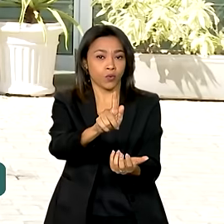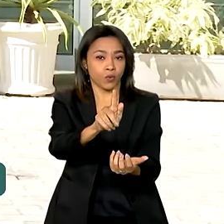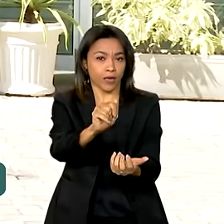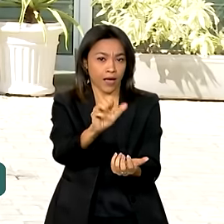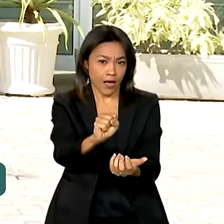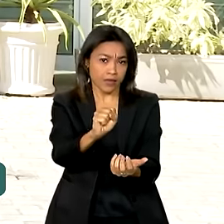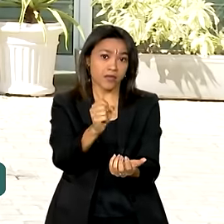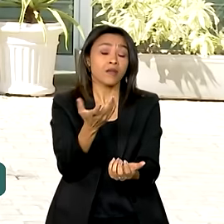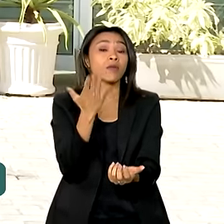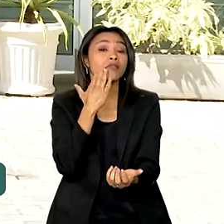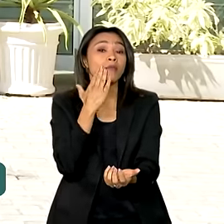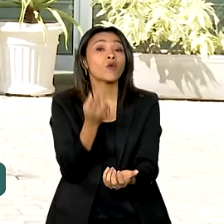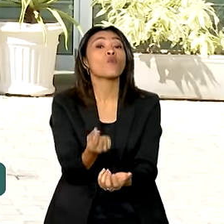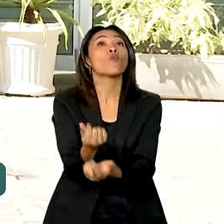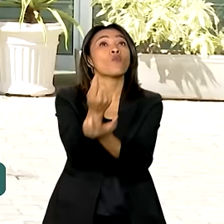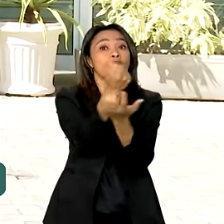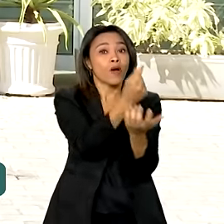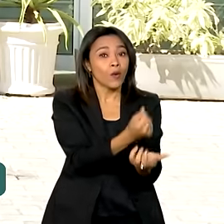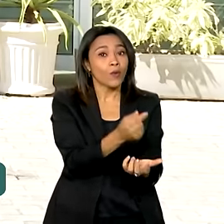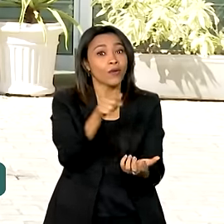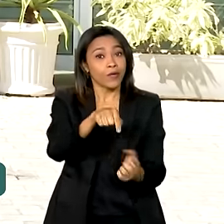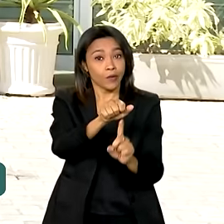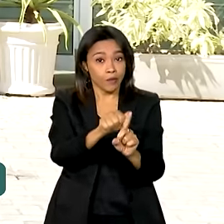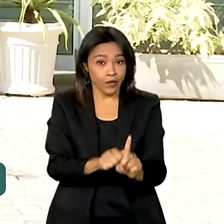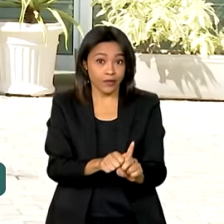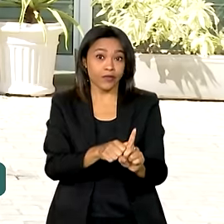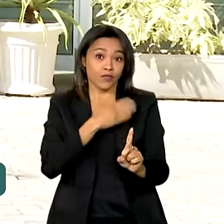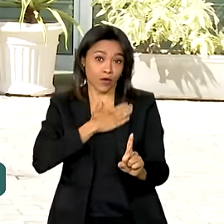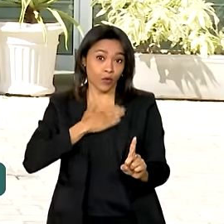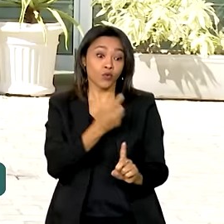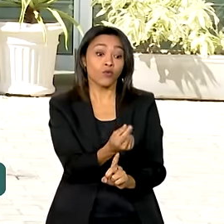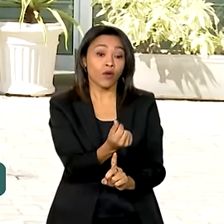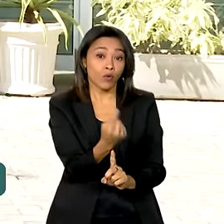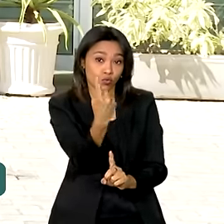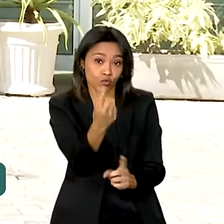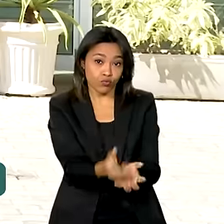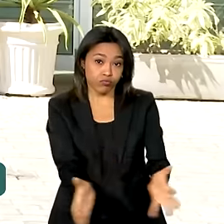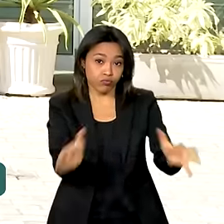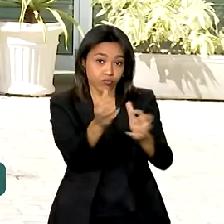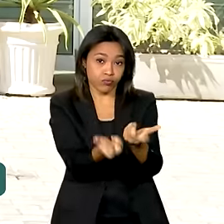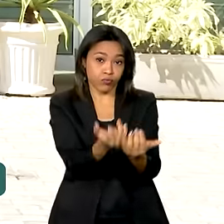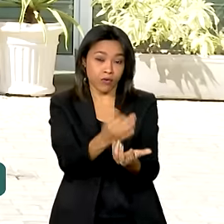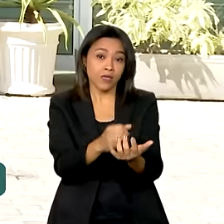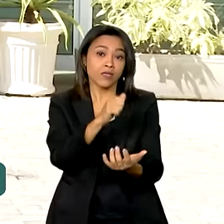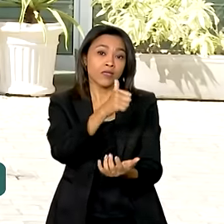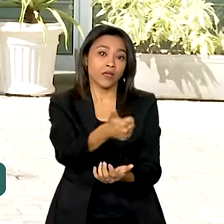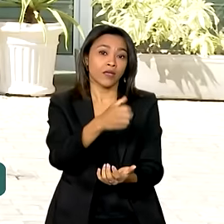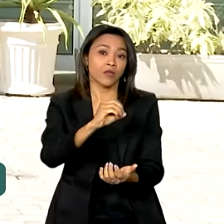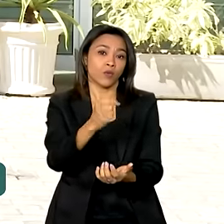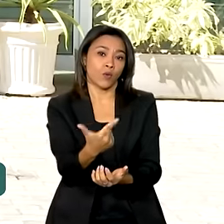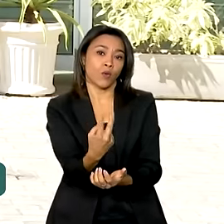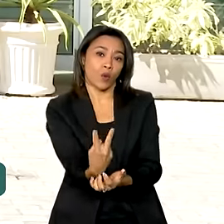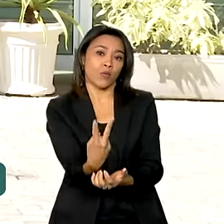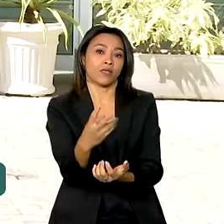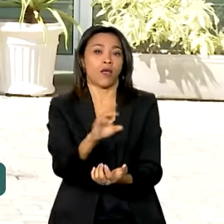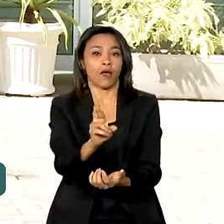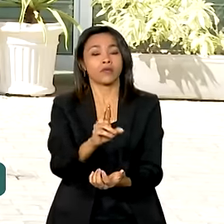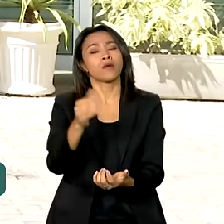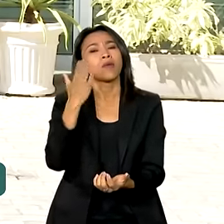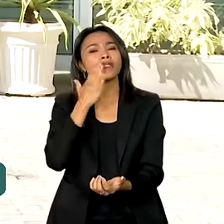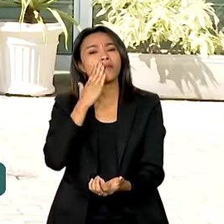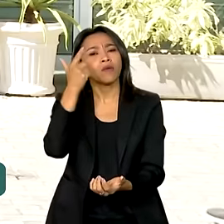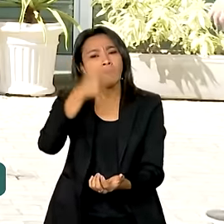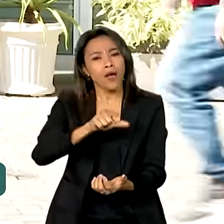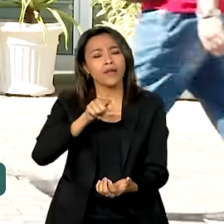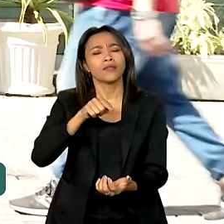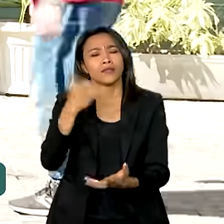botijão de gás, que em agosto está em 102 reais. É possível acessar informações e mais detalhes sobre os benefícios